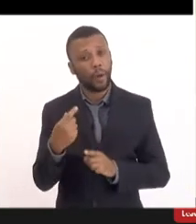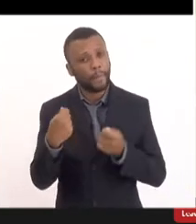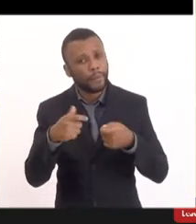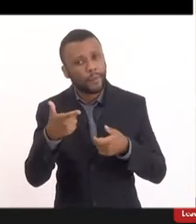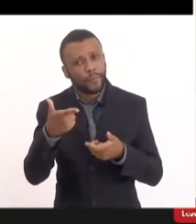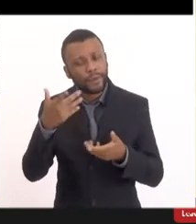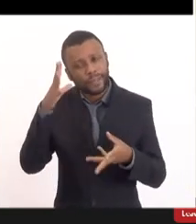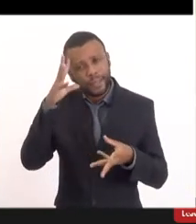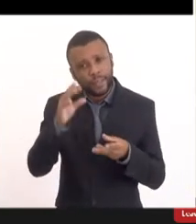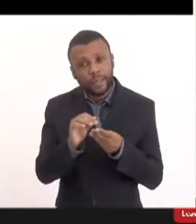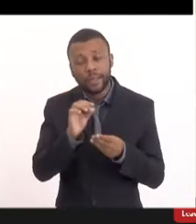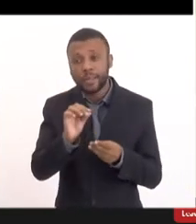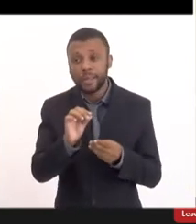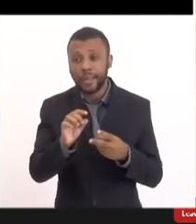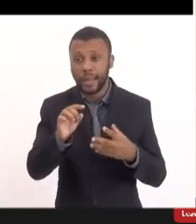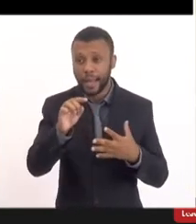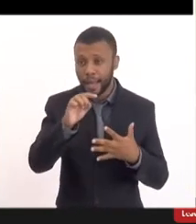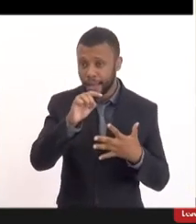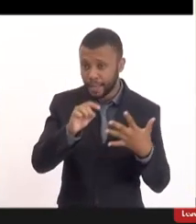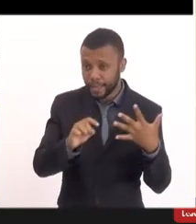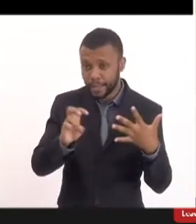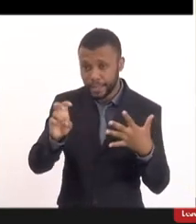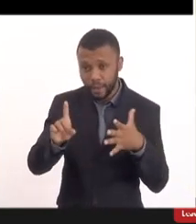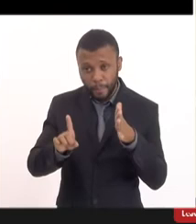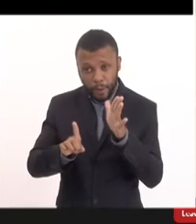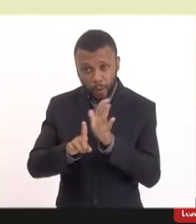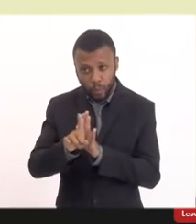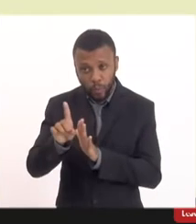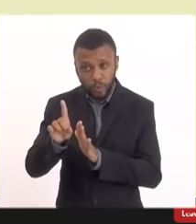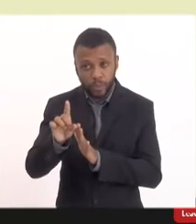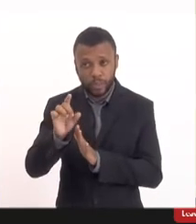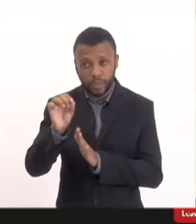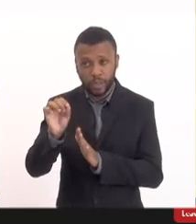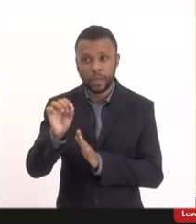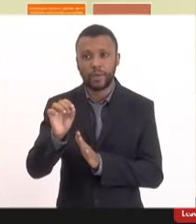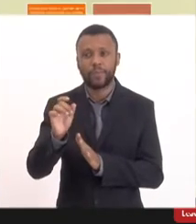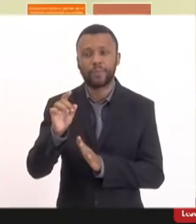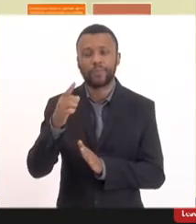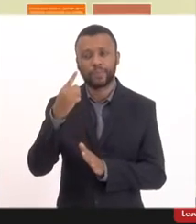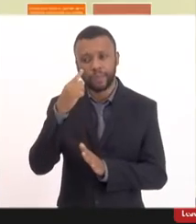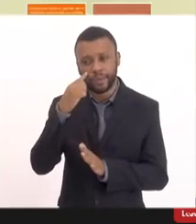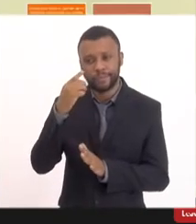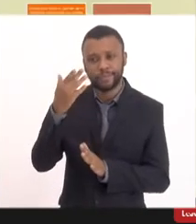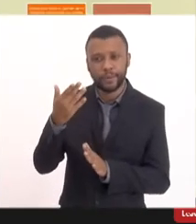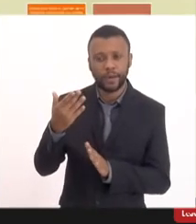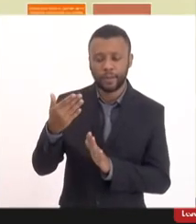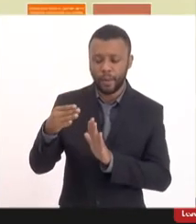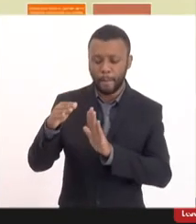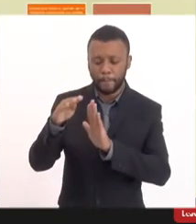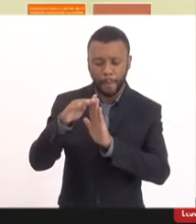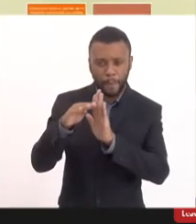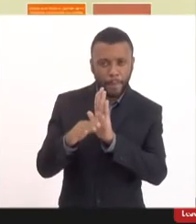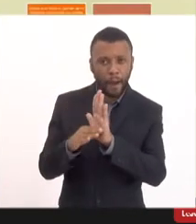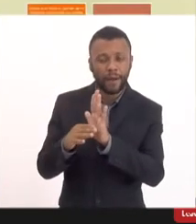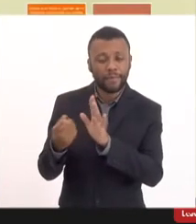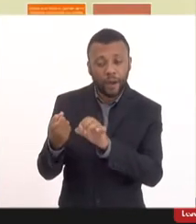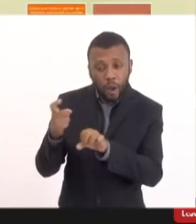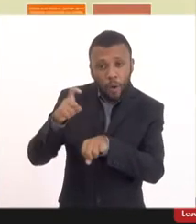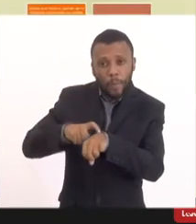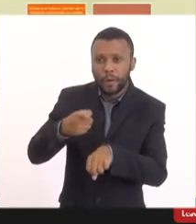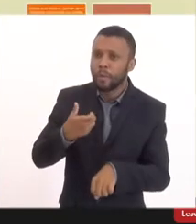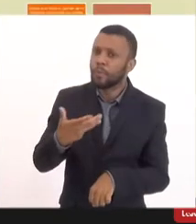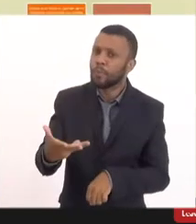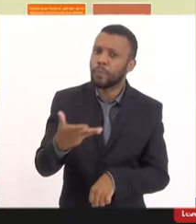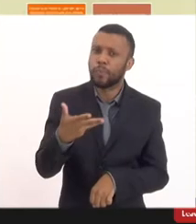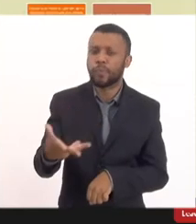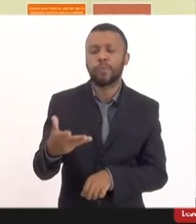respondeu as cinco perguntas que foram necessárias a Warp Speed que foi uma forma de acelerar a produção das vacinas só trouxe